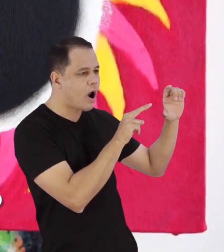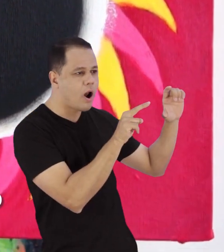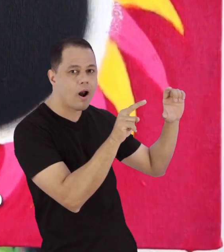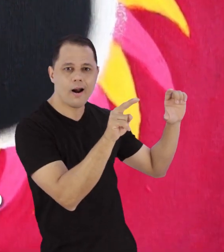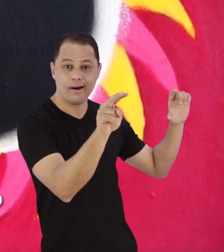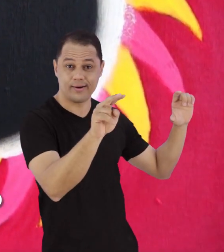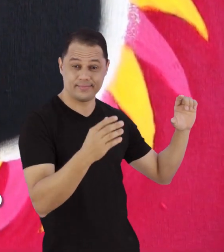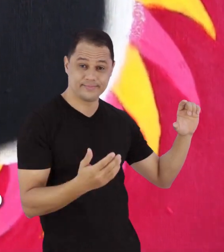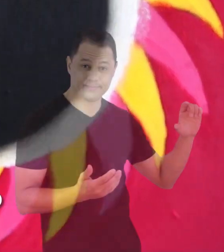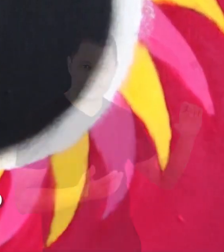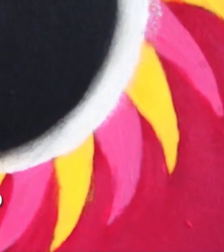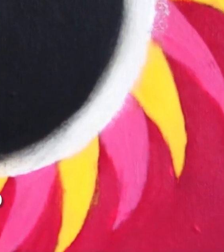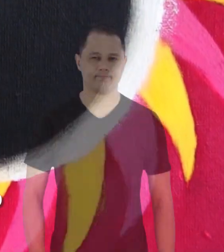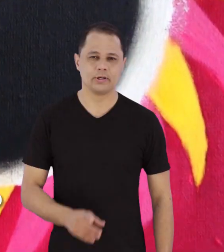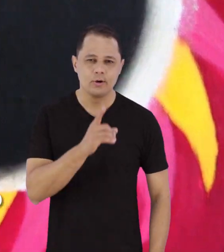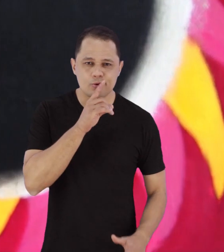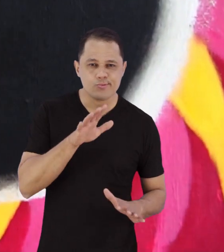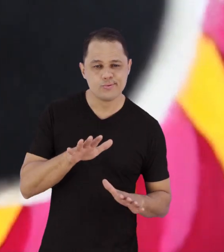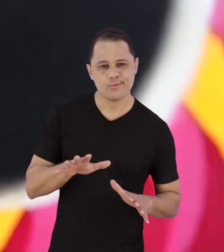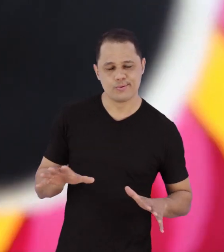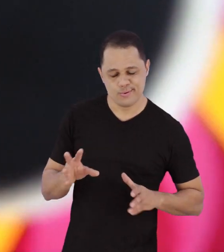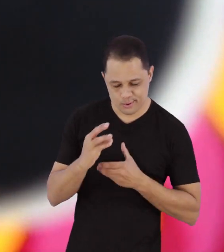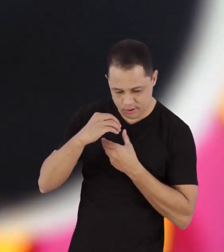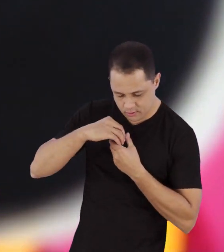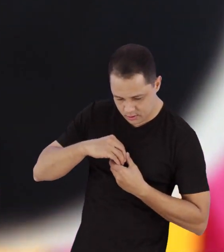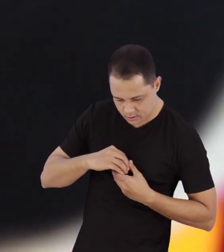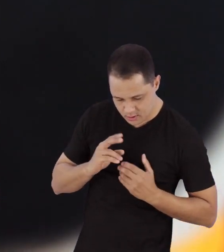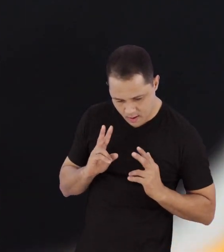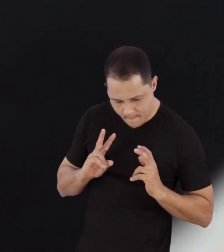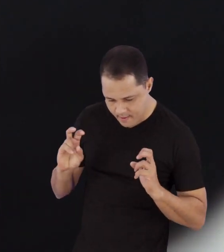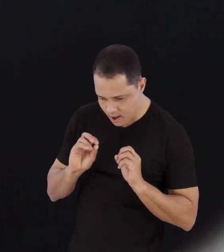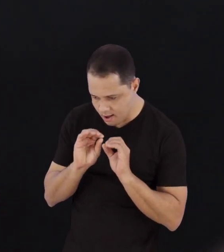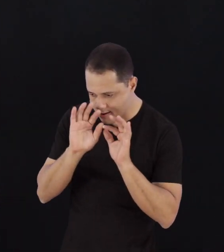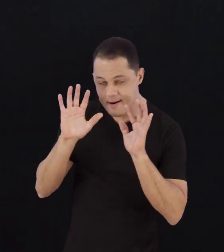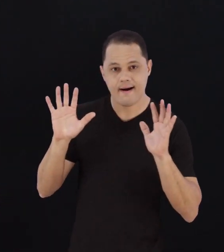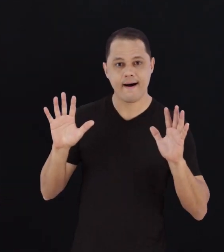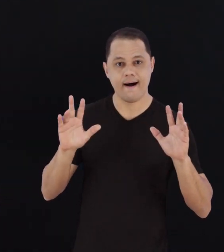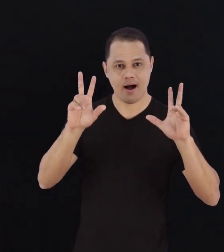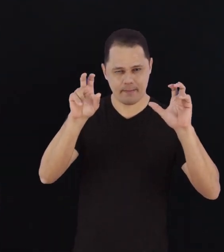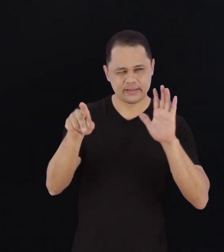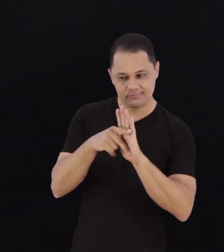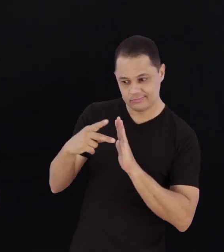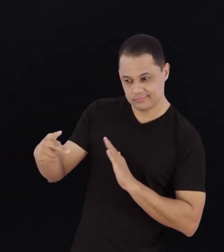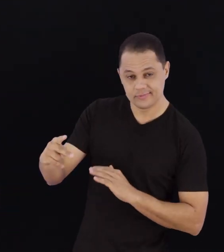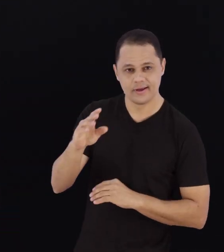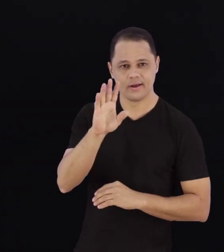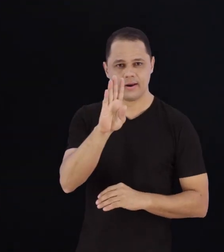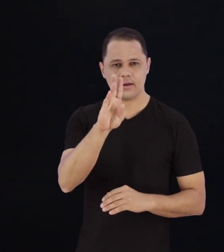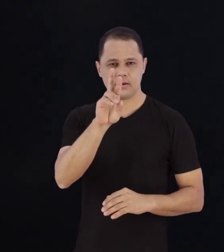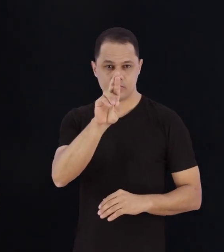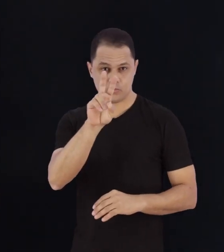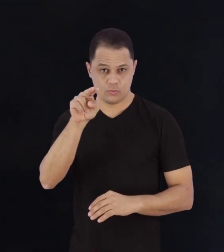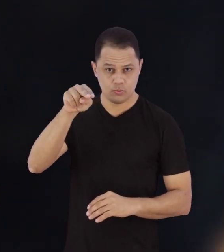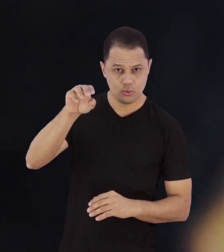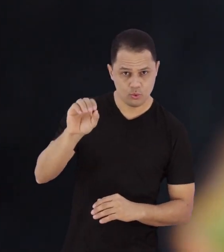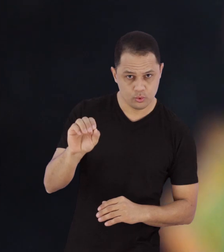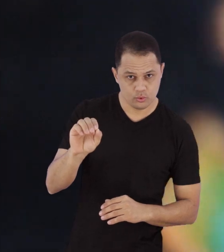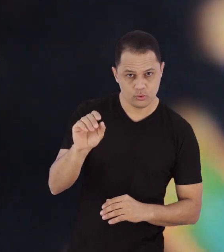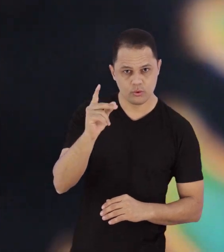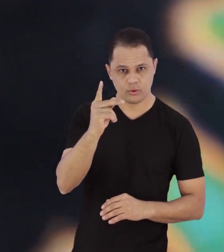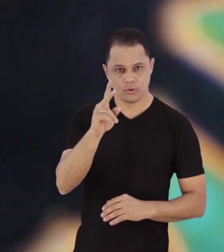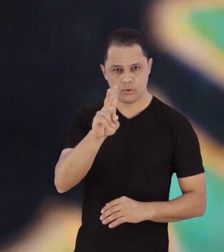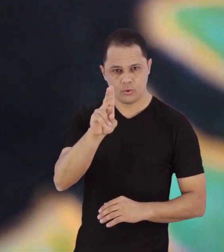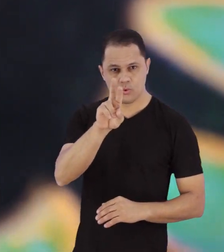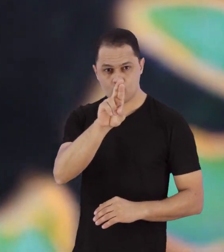são temas dos trabalhos de Bruno Cuhu, representados por signos de iluminação mental, como mandalas, o mar,